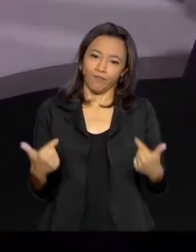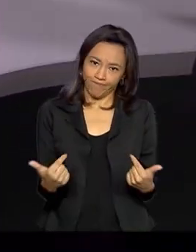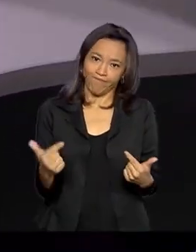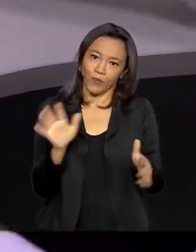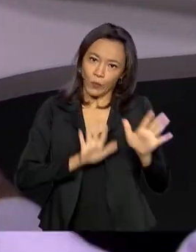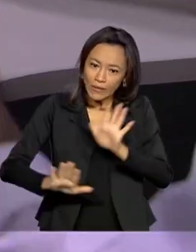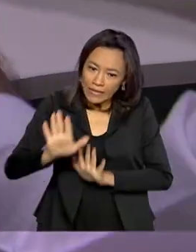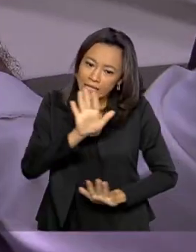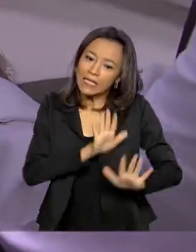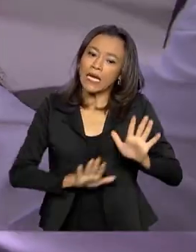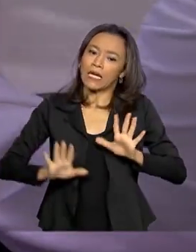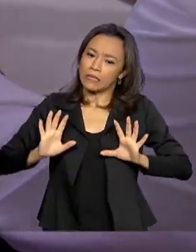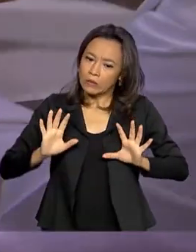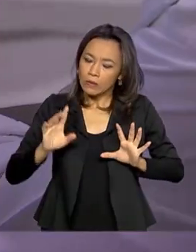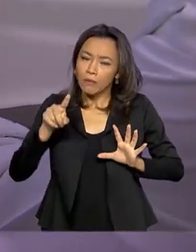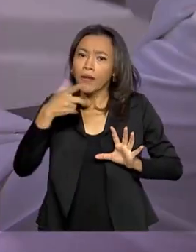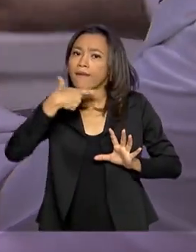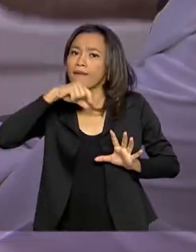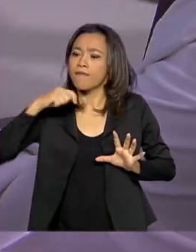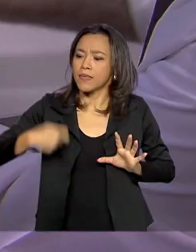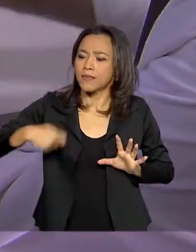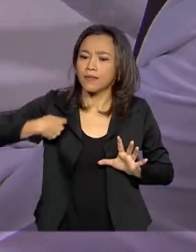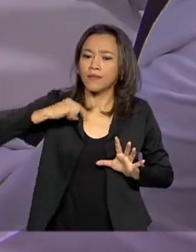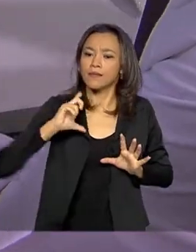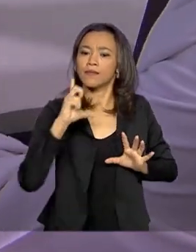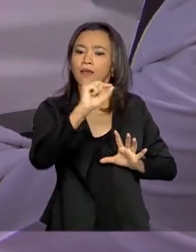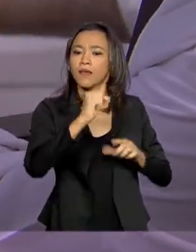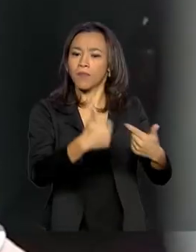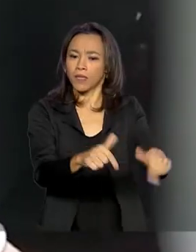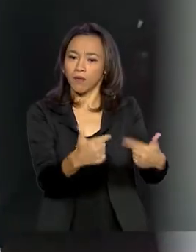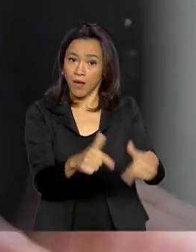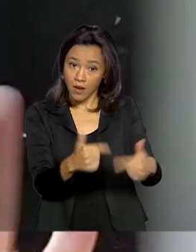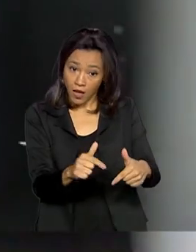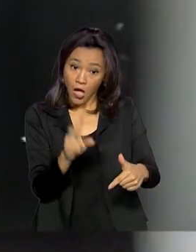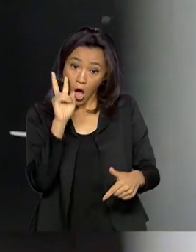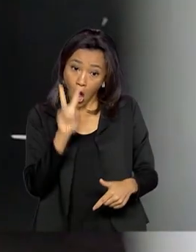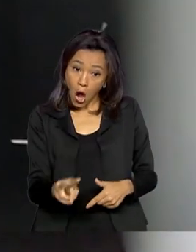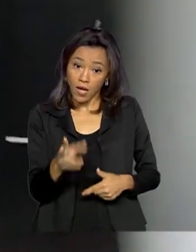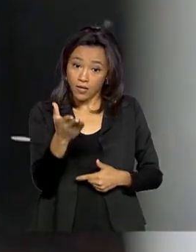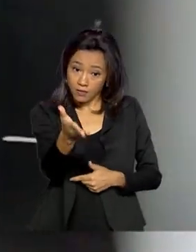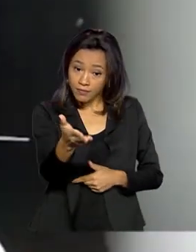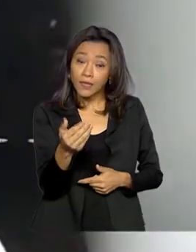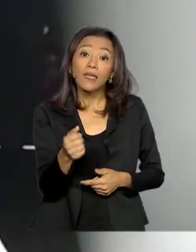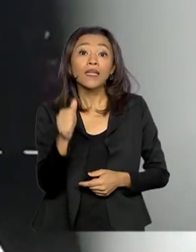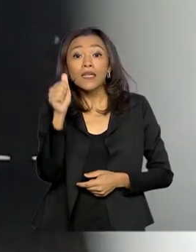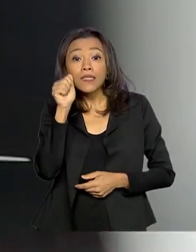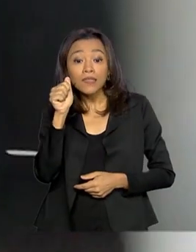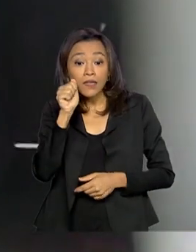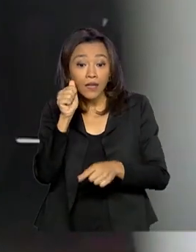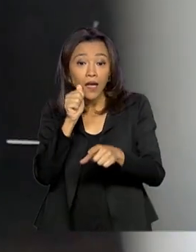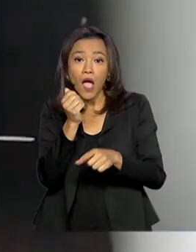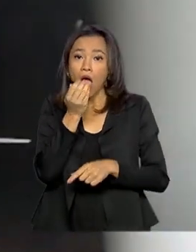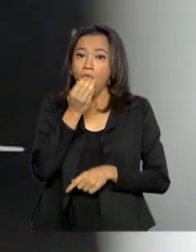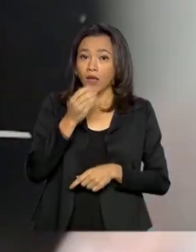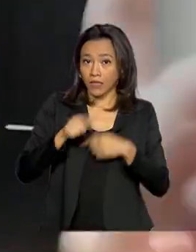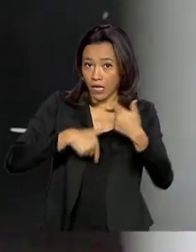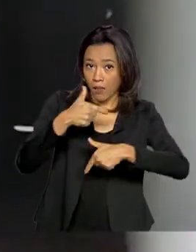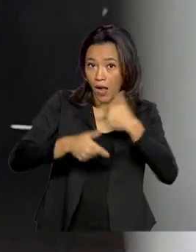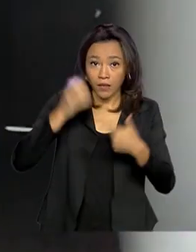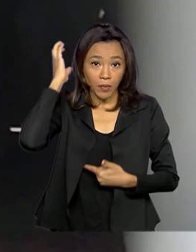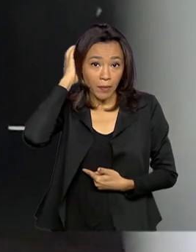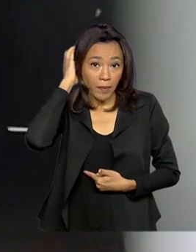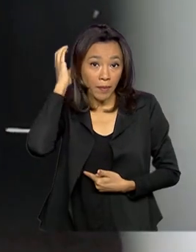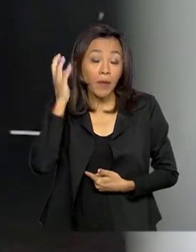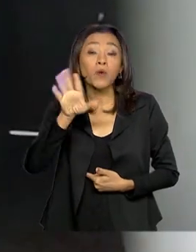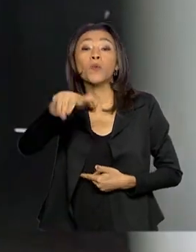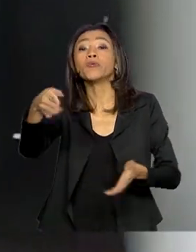cuidado é redobrado para quem precisa sair para trabalhar. E olha só o que essa radialista de Cuiabá faz